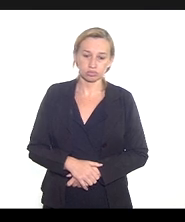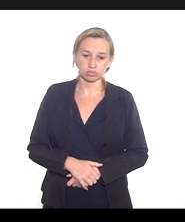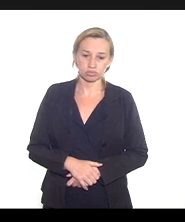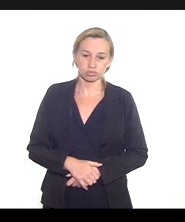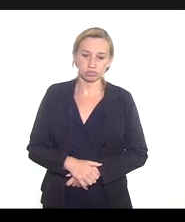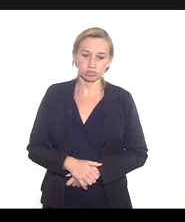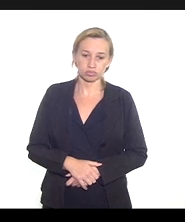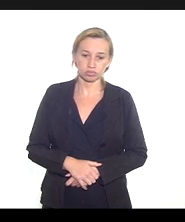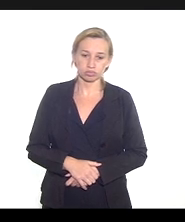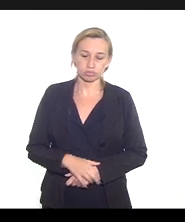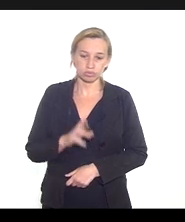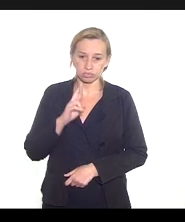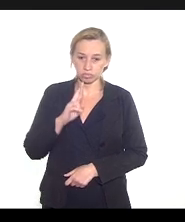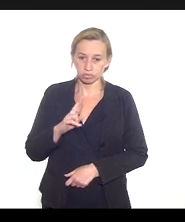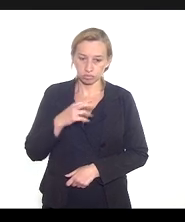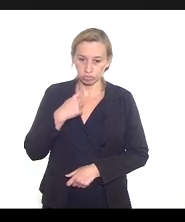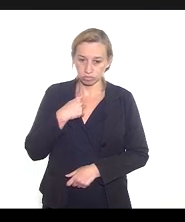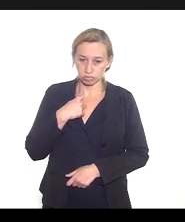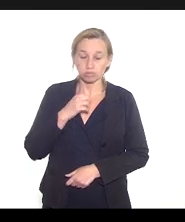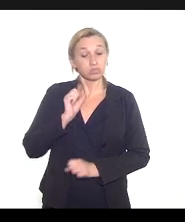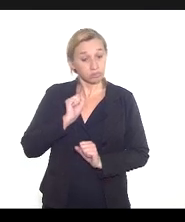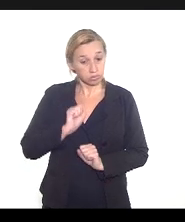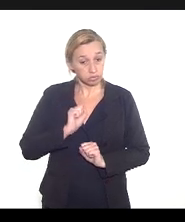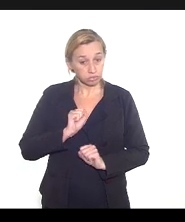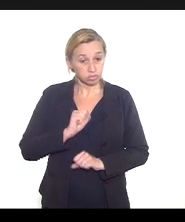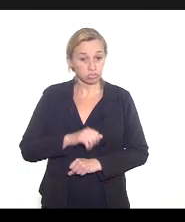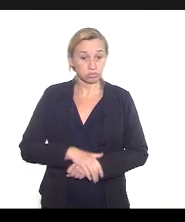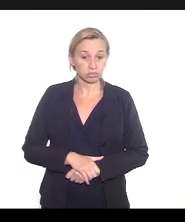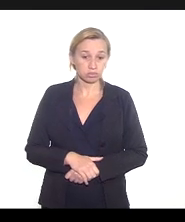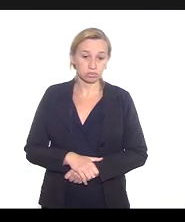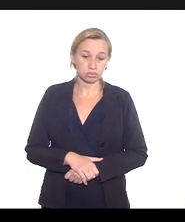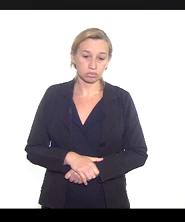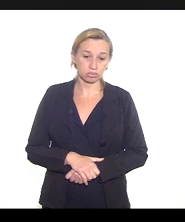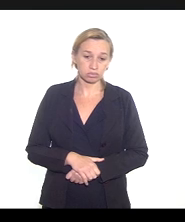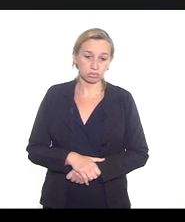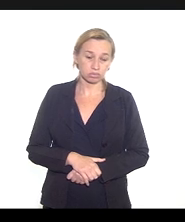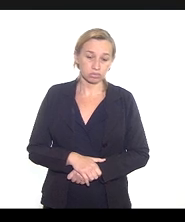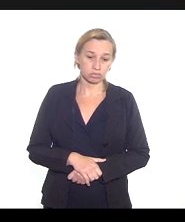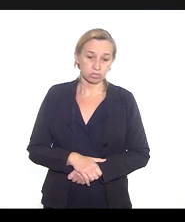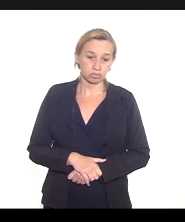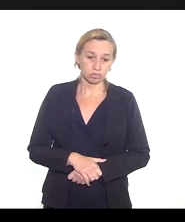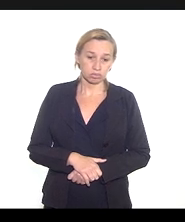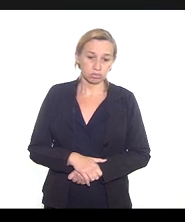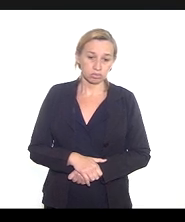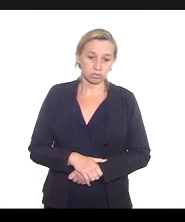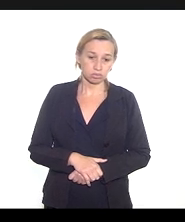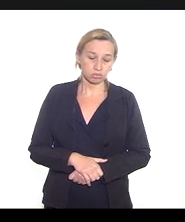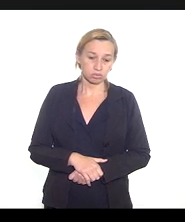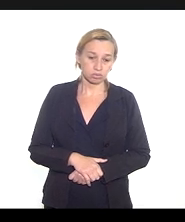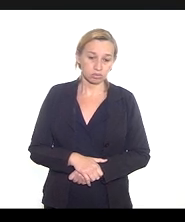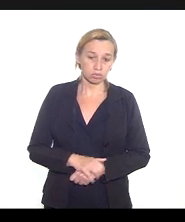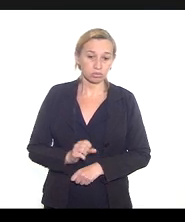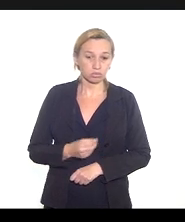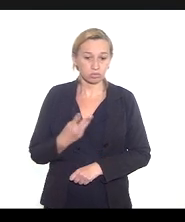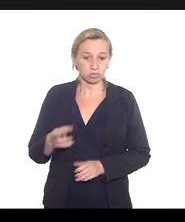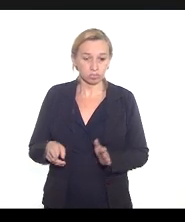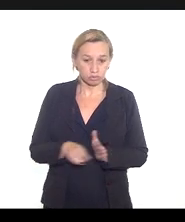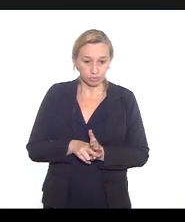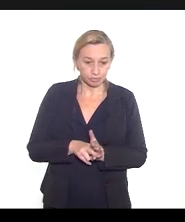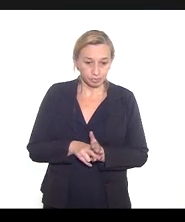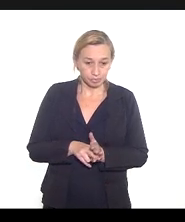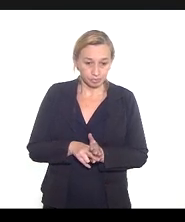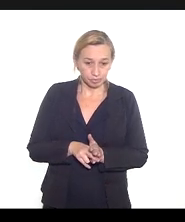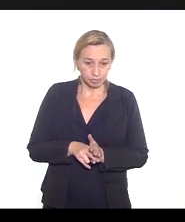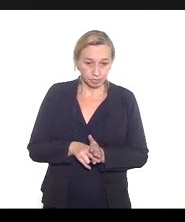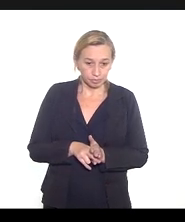respondo eu pois não doutora assim não é quanto a resolução né